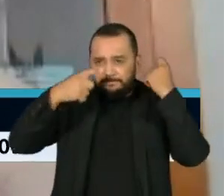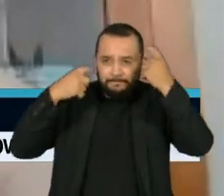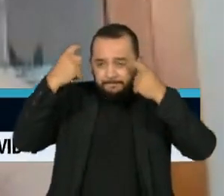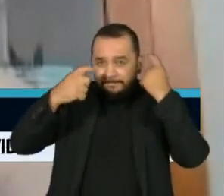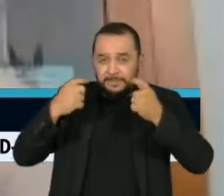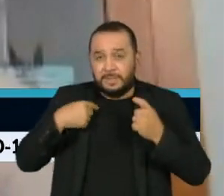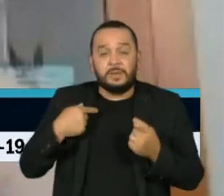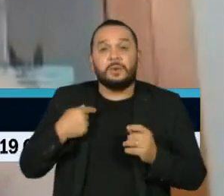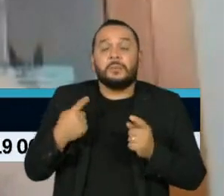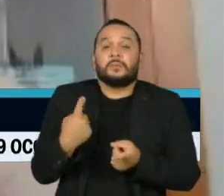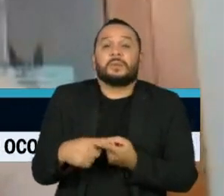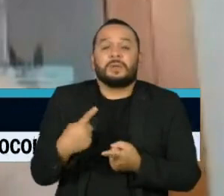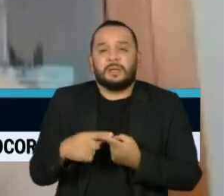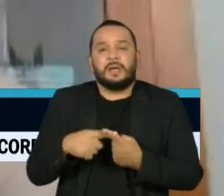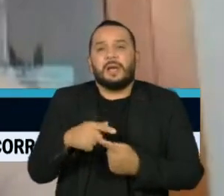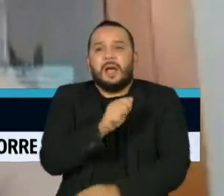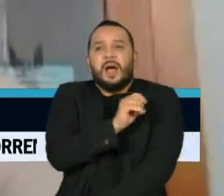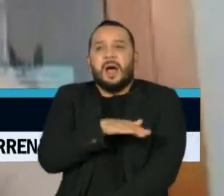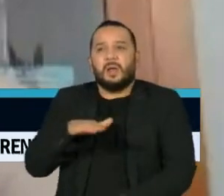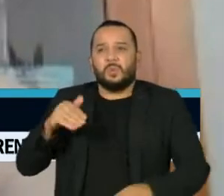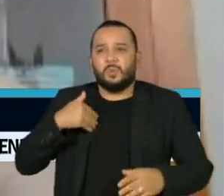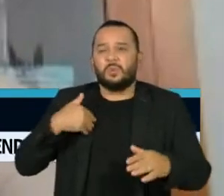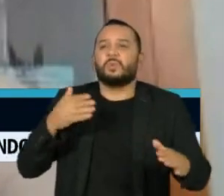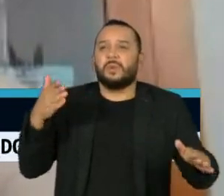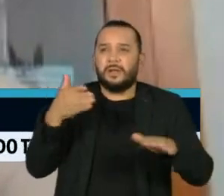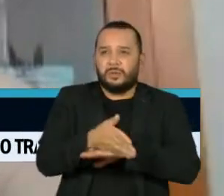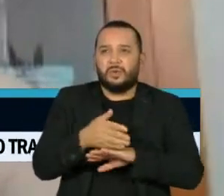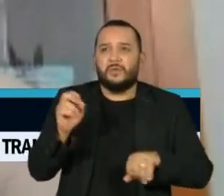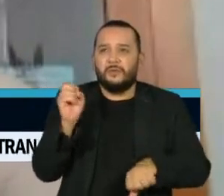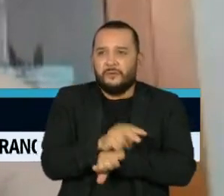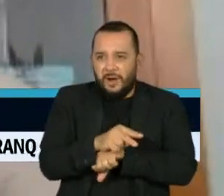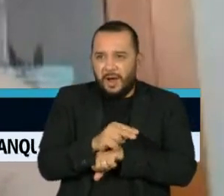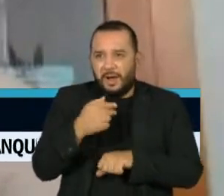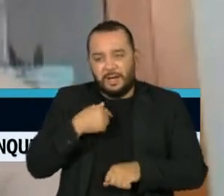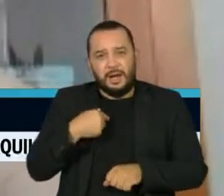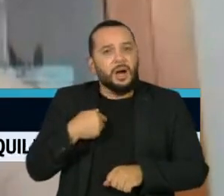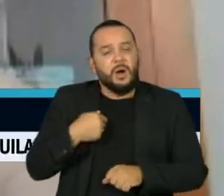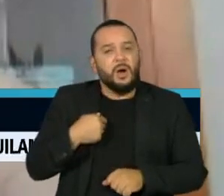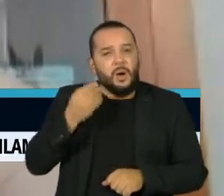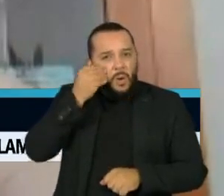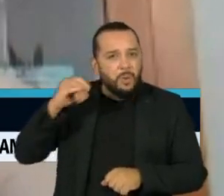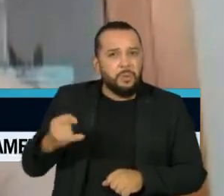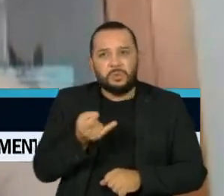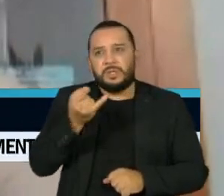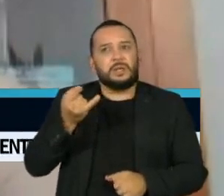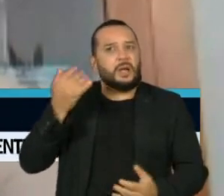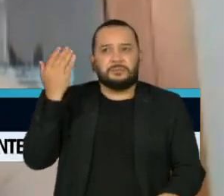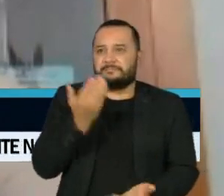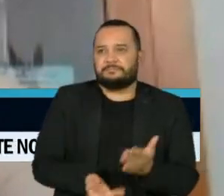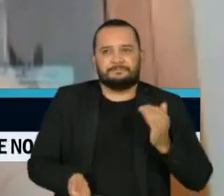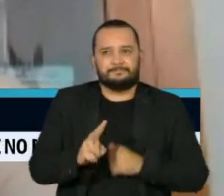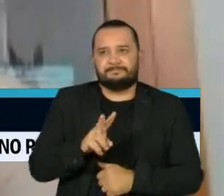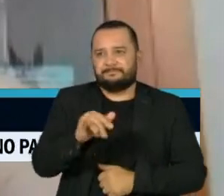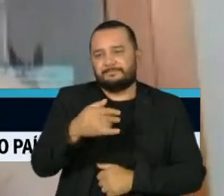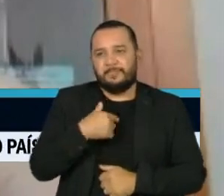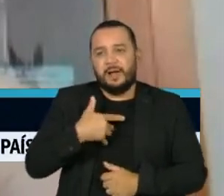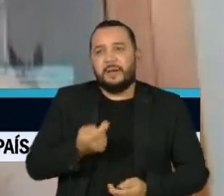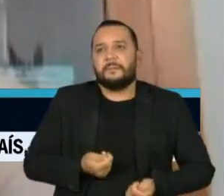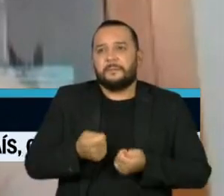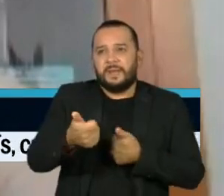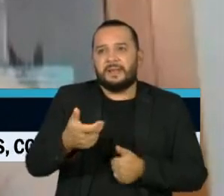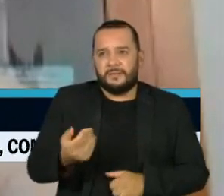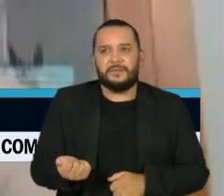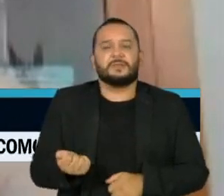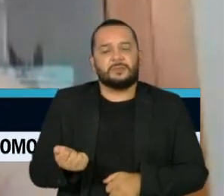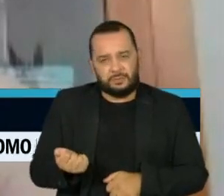discentes que estão ingressando agora neste processo seletivo tenham oportunidade. E é muito importante que se estimule